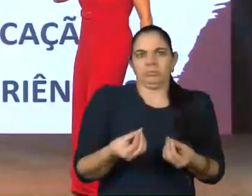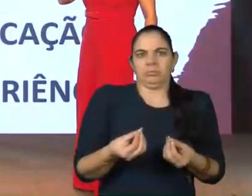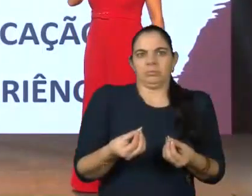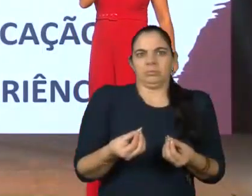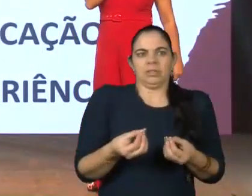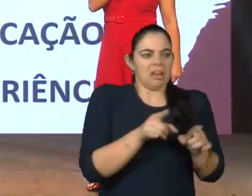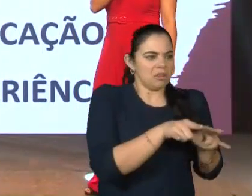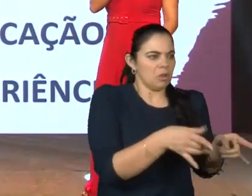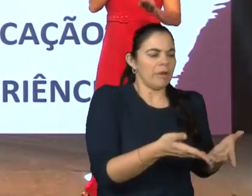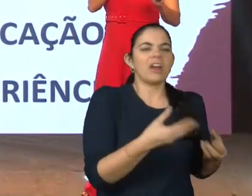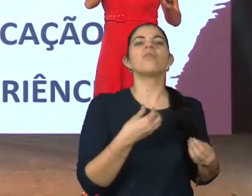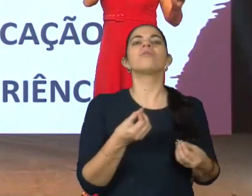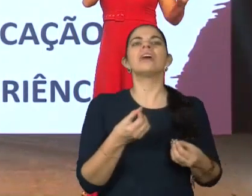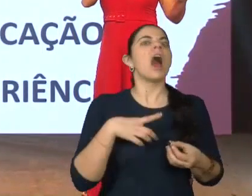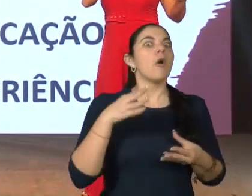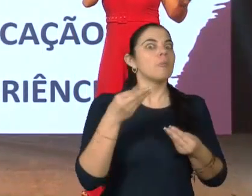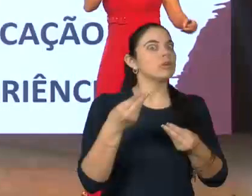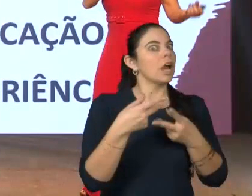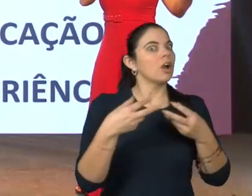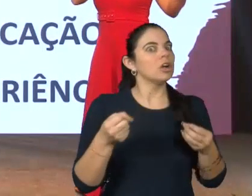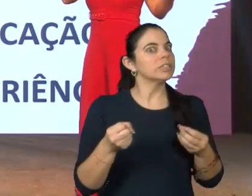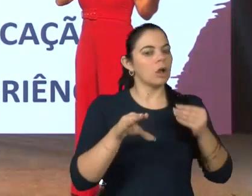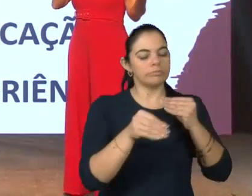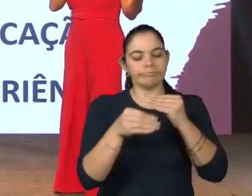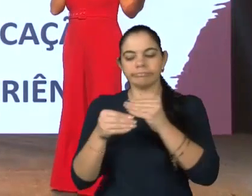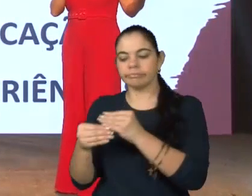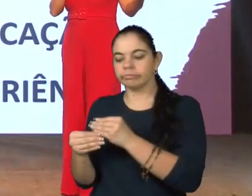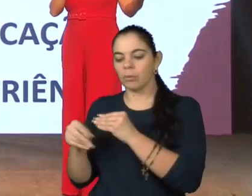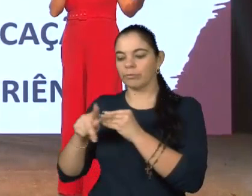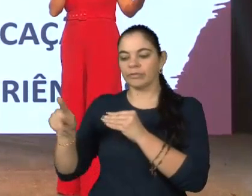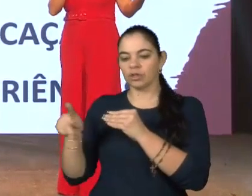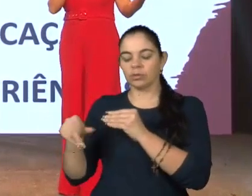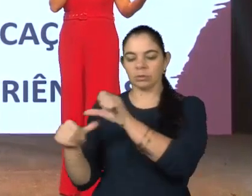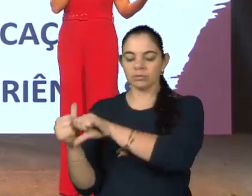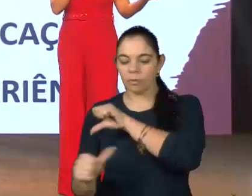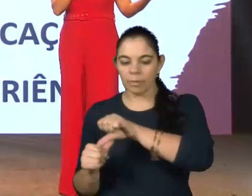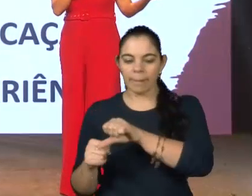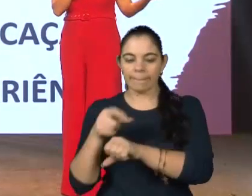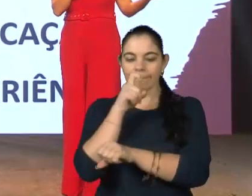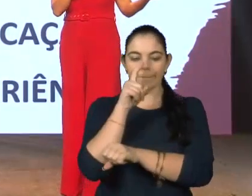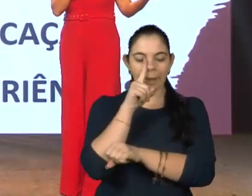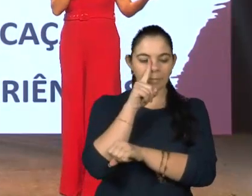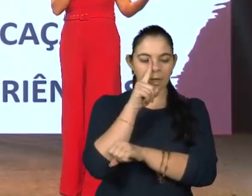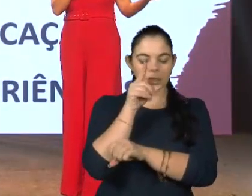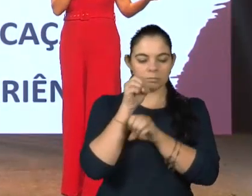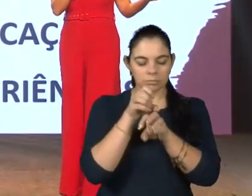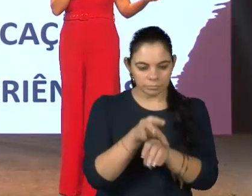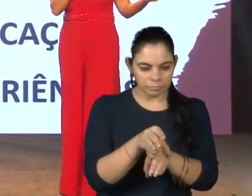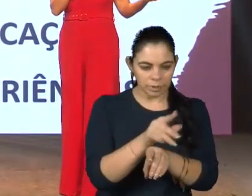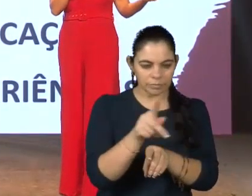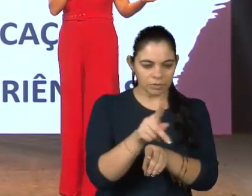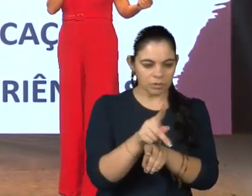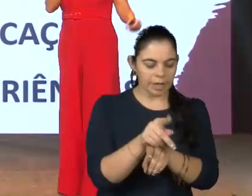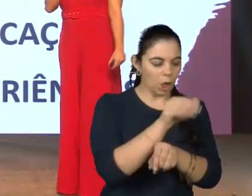Quais eram os riscos? Tudo estava incluso no pacote. Professor se transformar, pai virar professor, e aluno